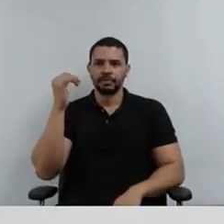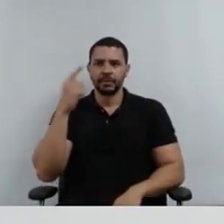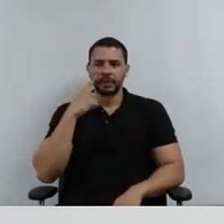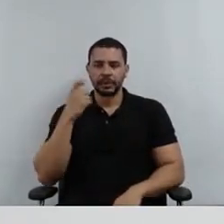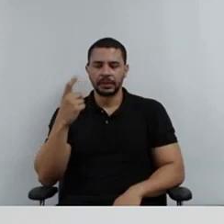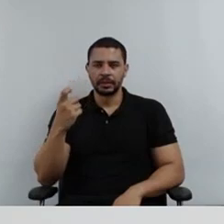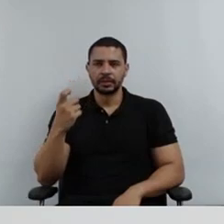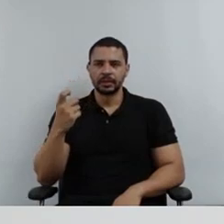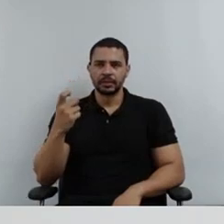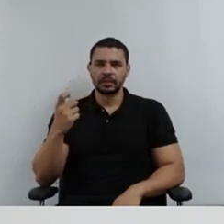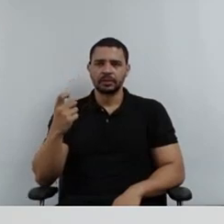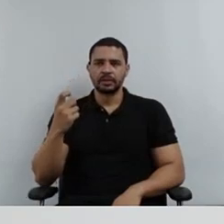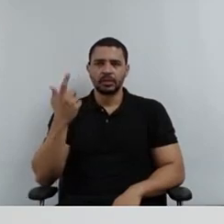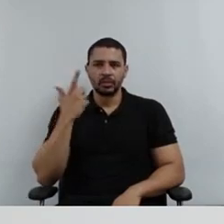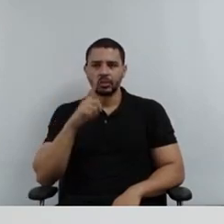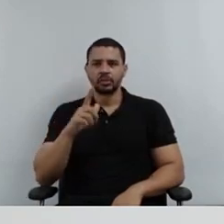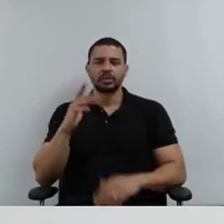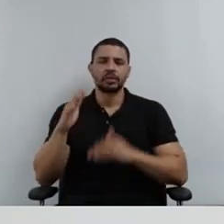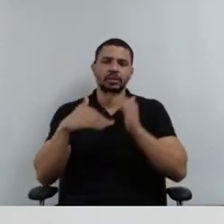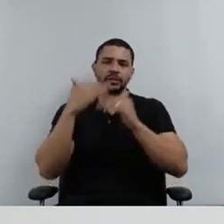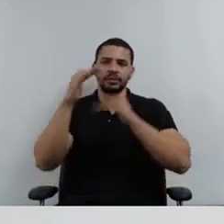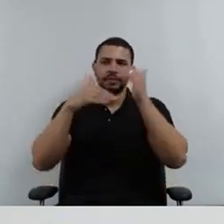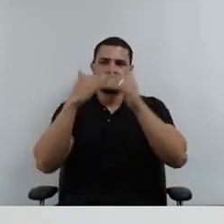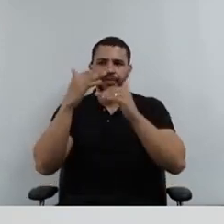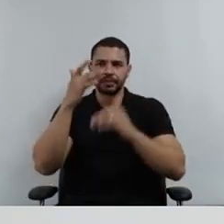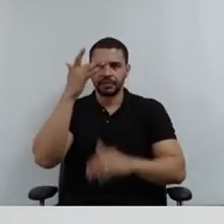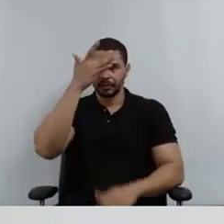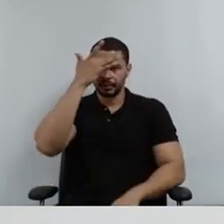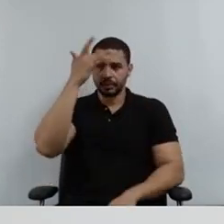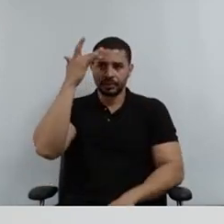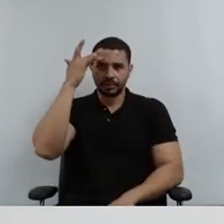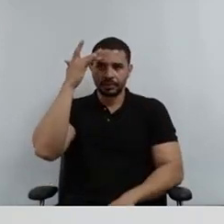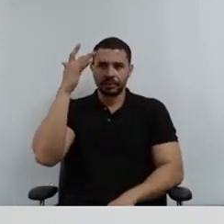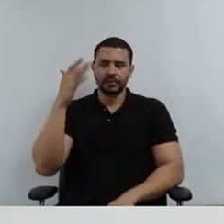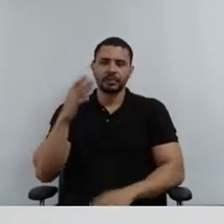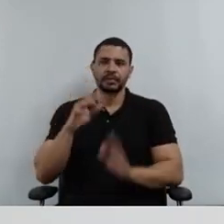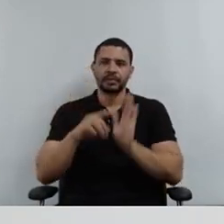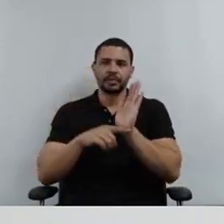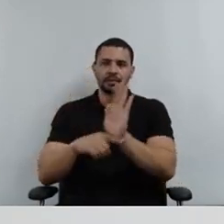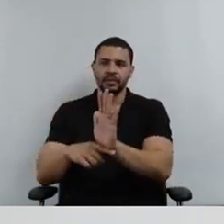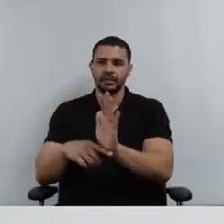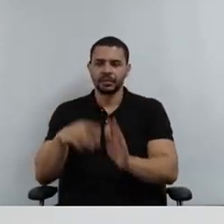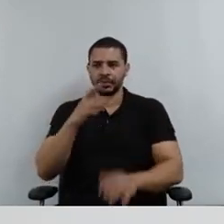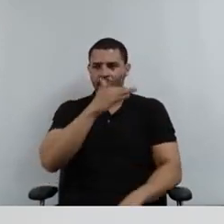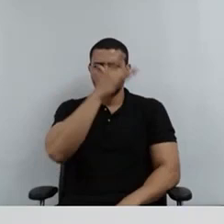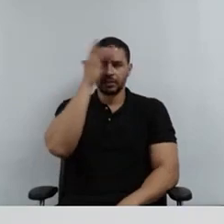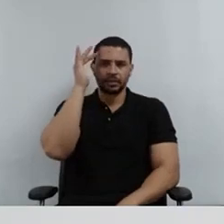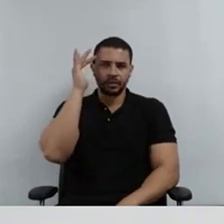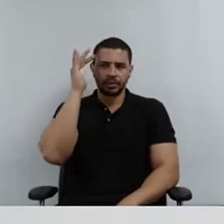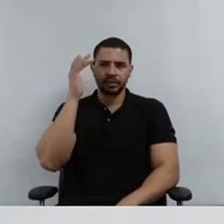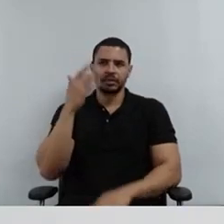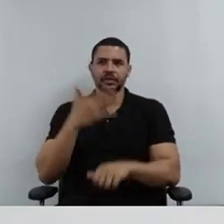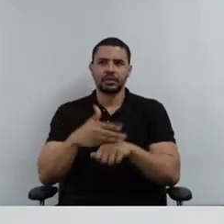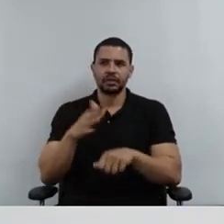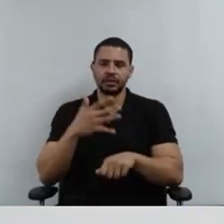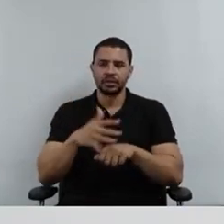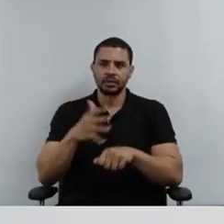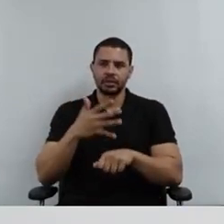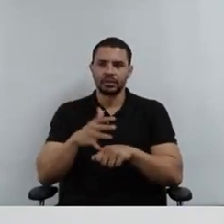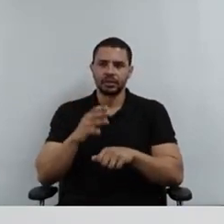voltadas aqui a avanços em saúde mental, acolhimento dos servidores, enfim, capacitação, e não meramente, né?